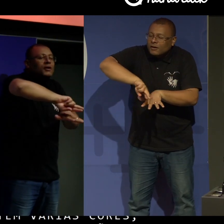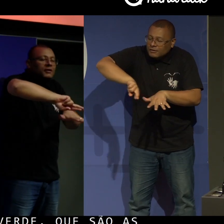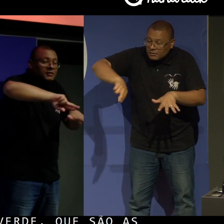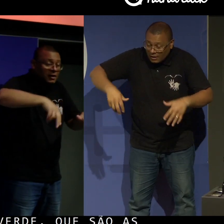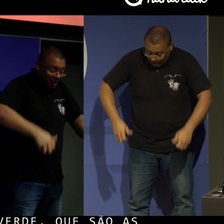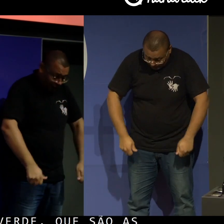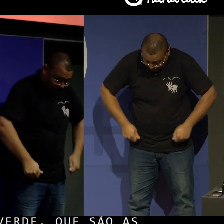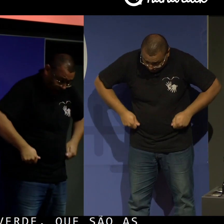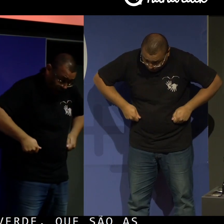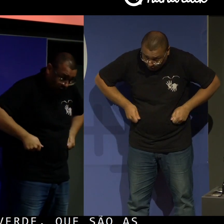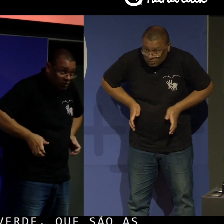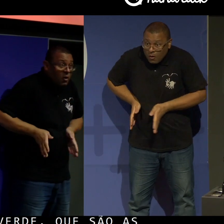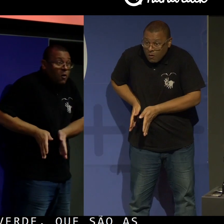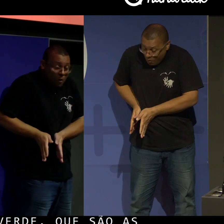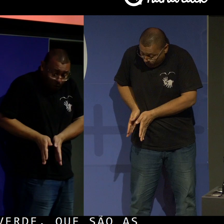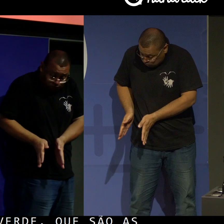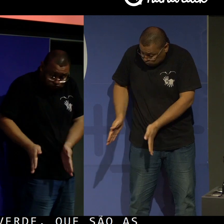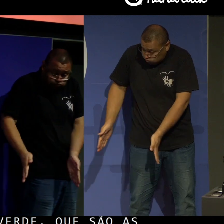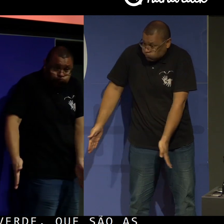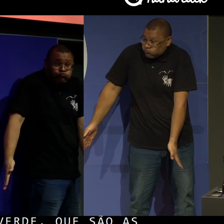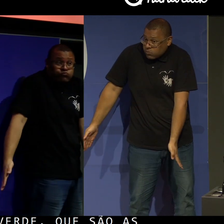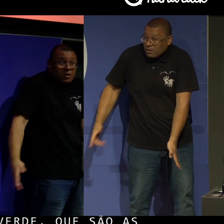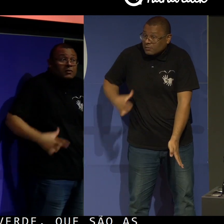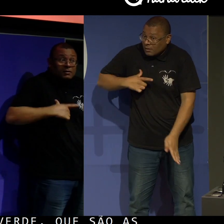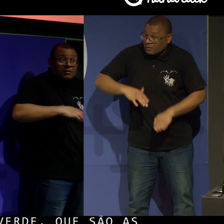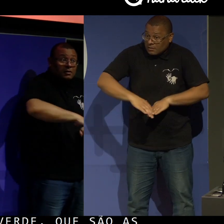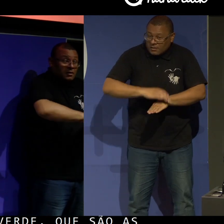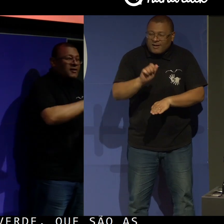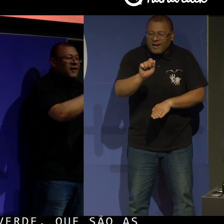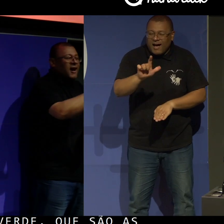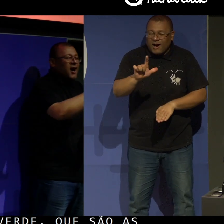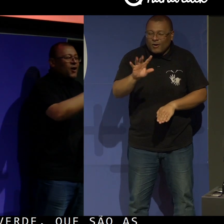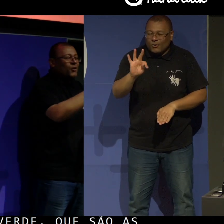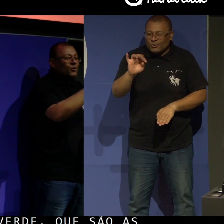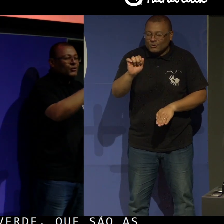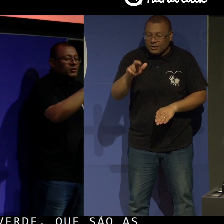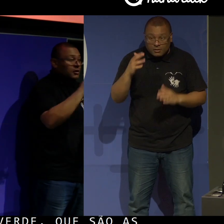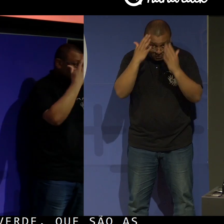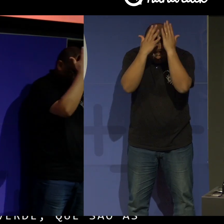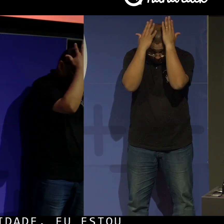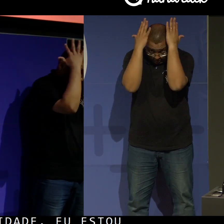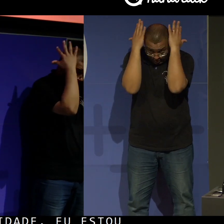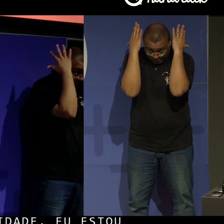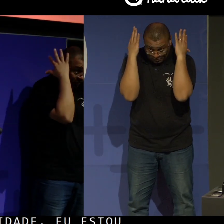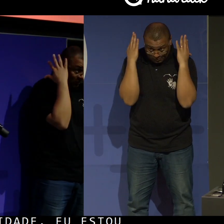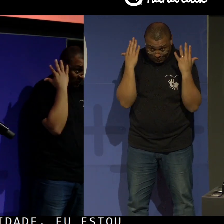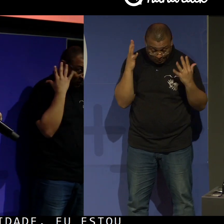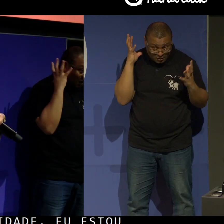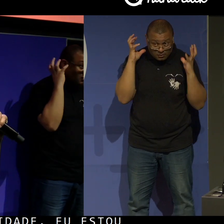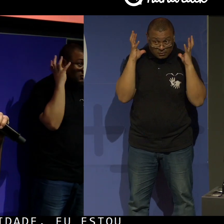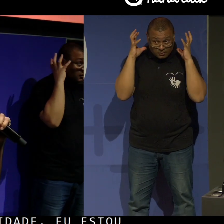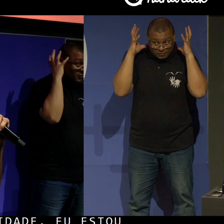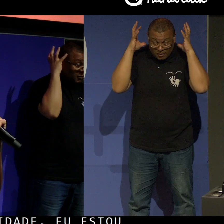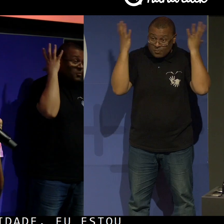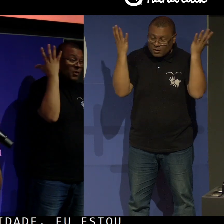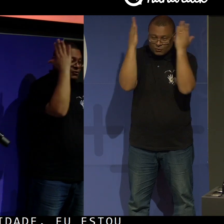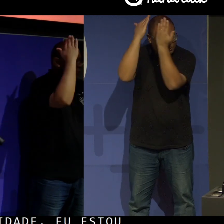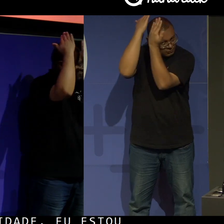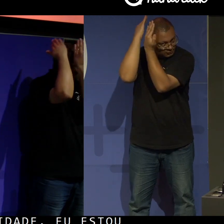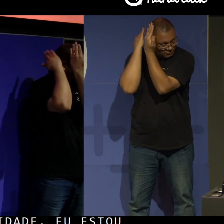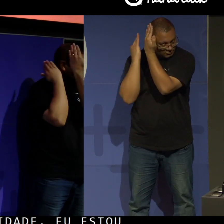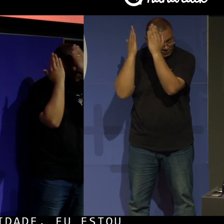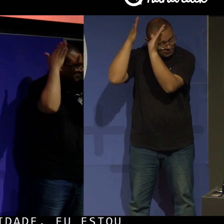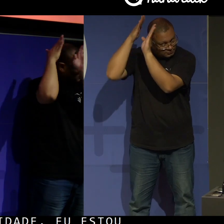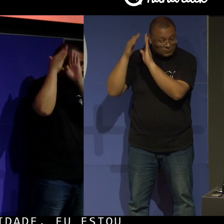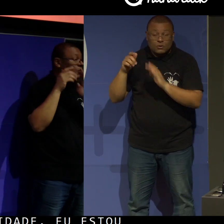jeans, pantalona até a canela, tênis all-star. Meus cabelos são cacheados, mas, na verdade, hoje eles estão alisados.